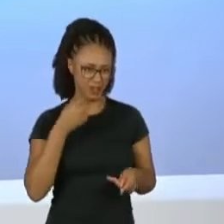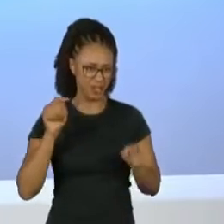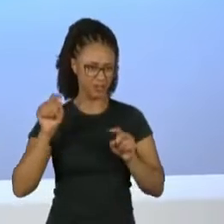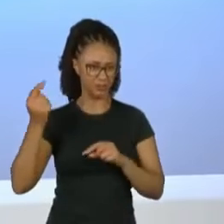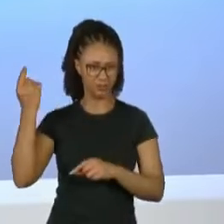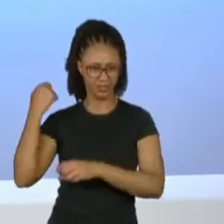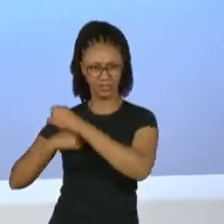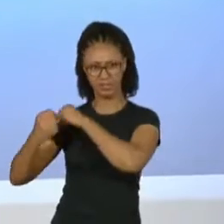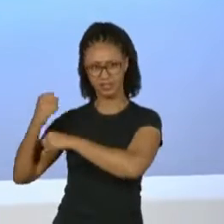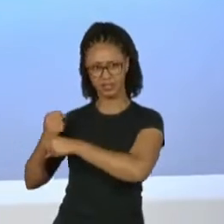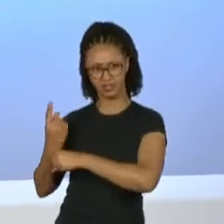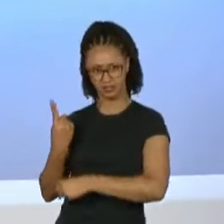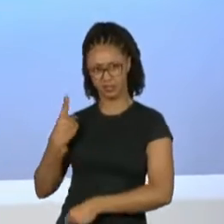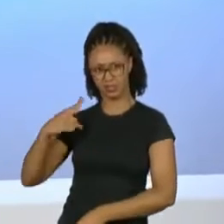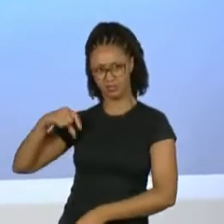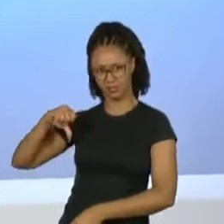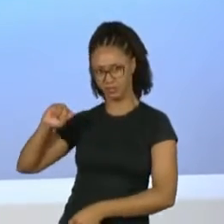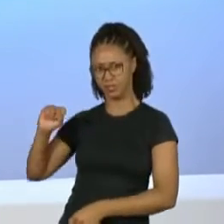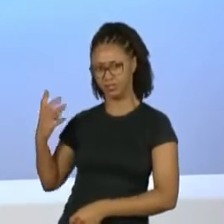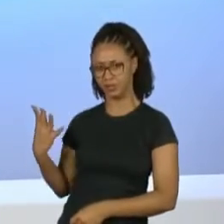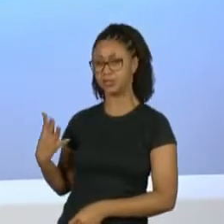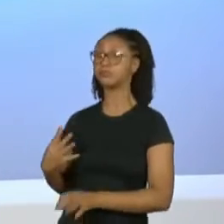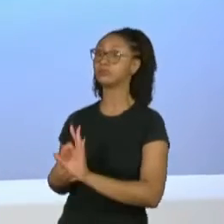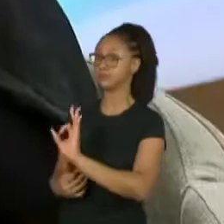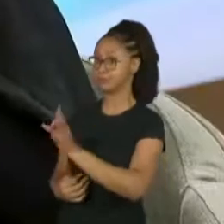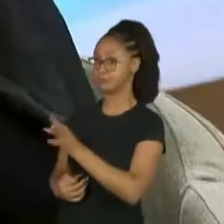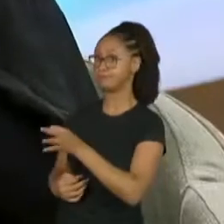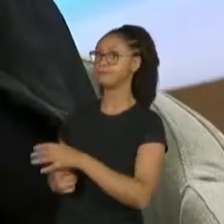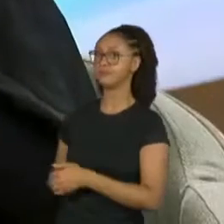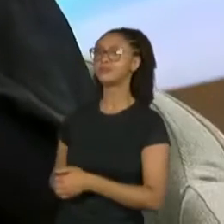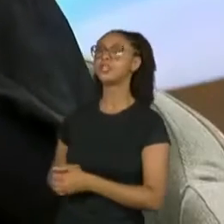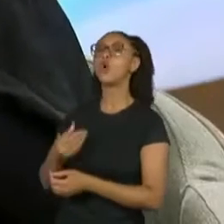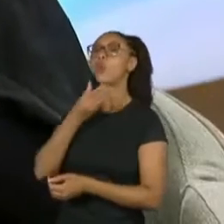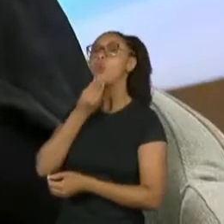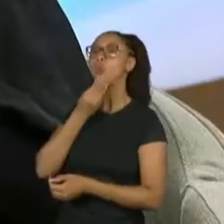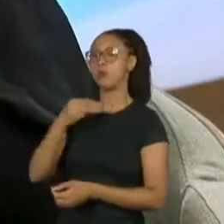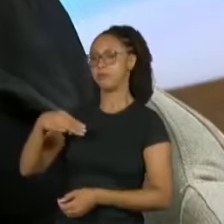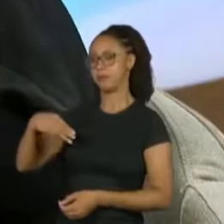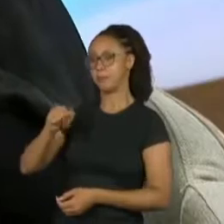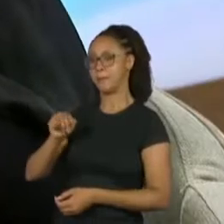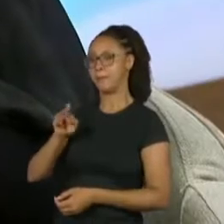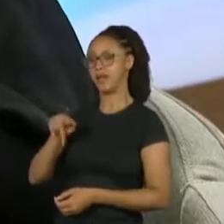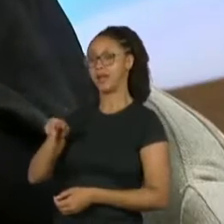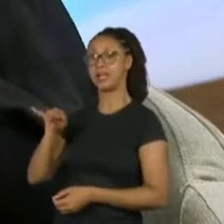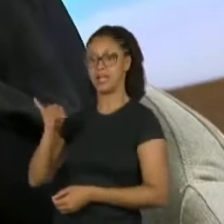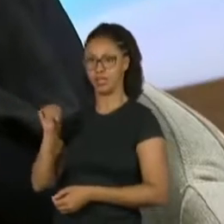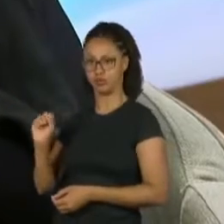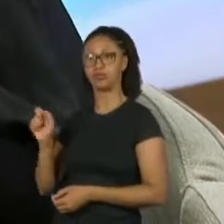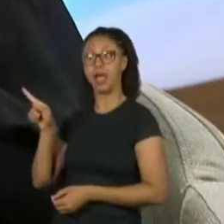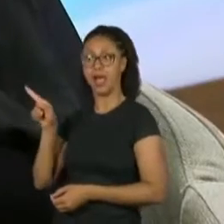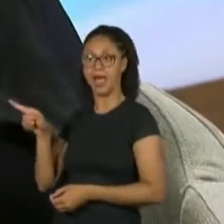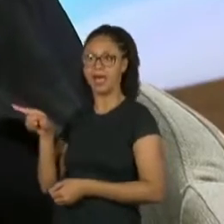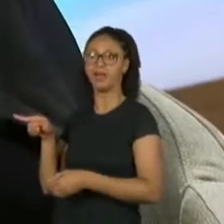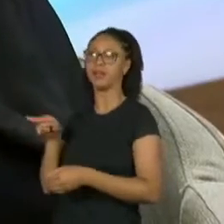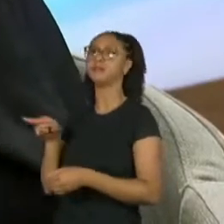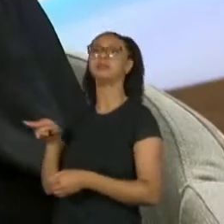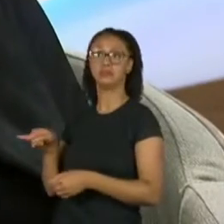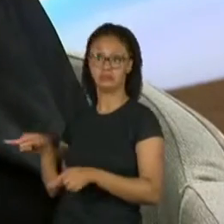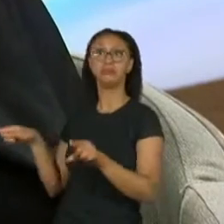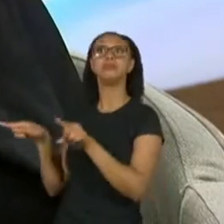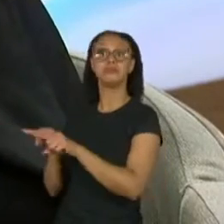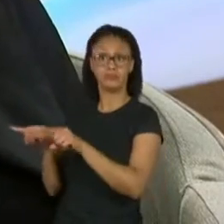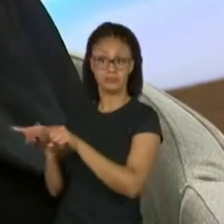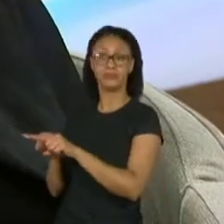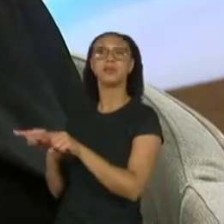está falando. era um Brasil... Inclusive, Marquinhos, era época da secretária eletrônica, ele ouvia loucuras também